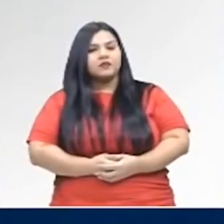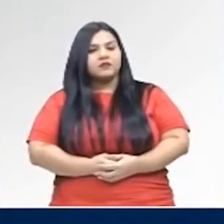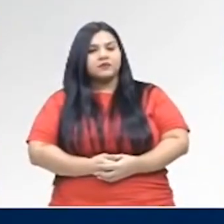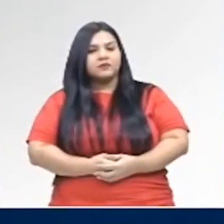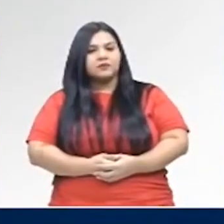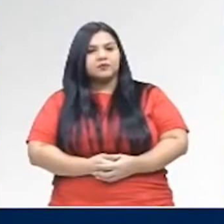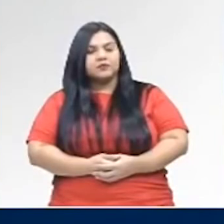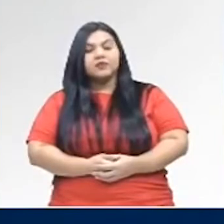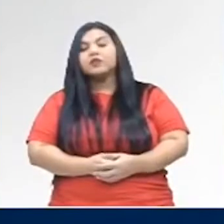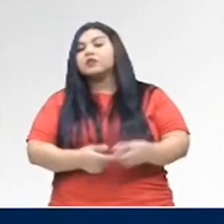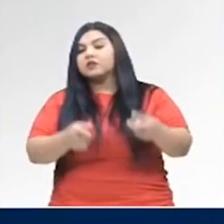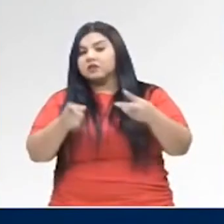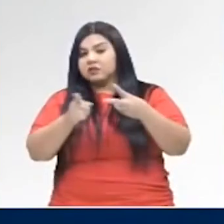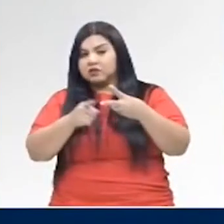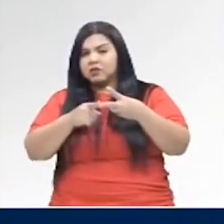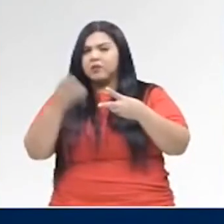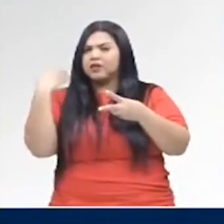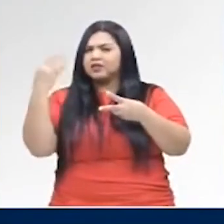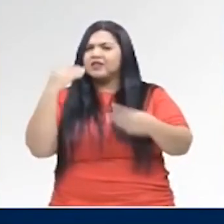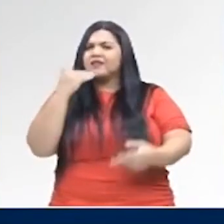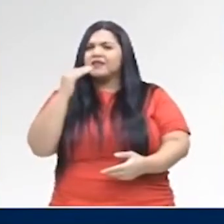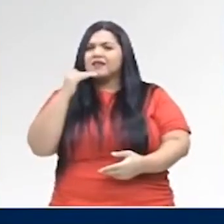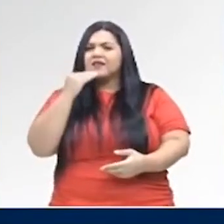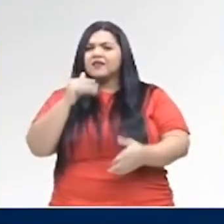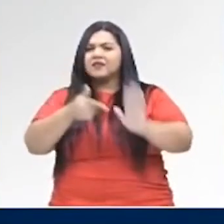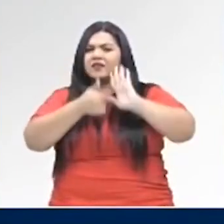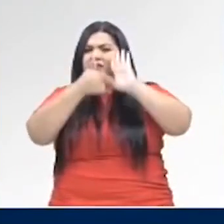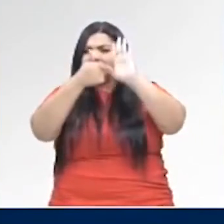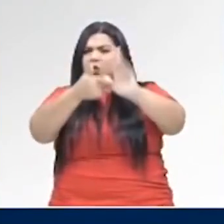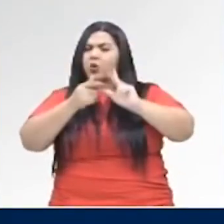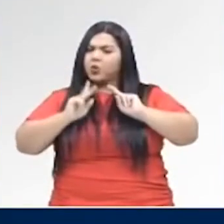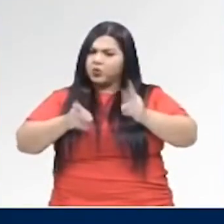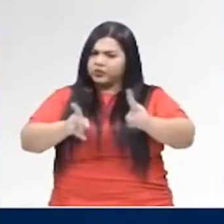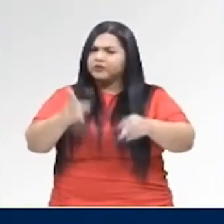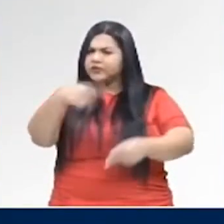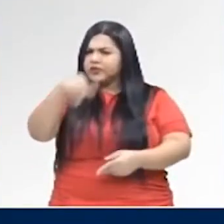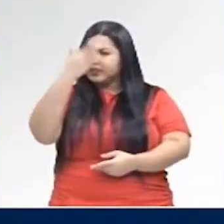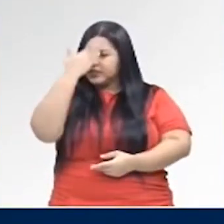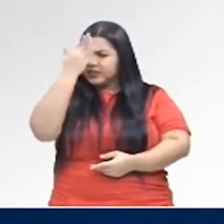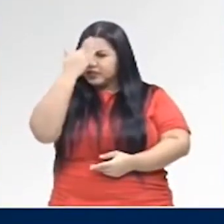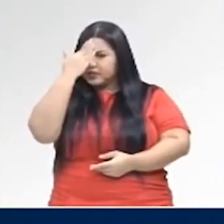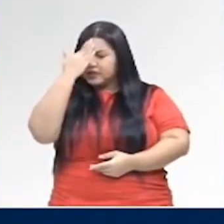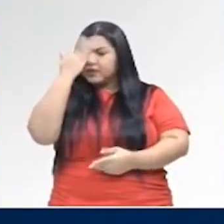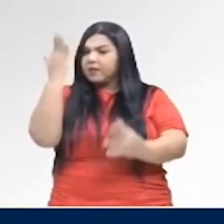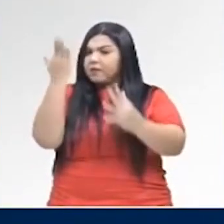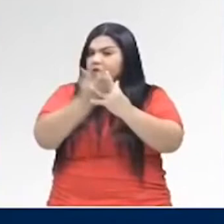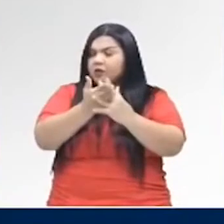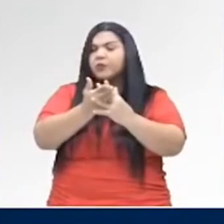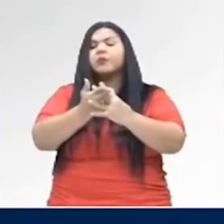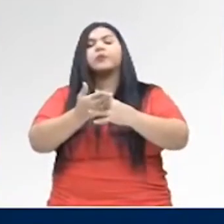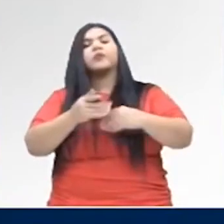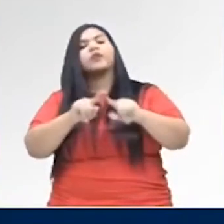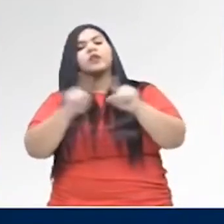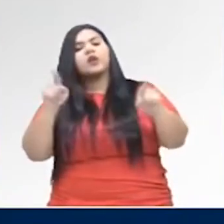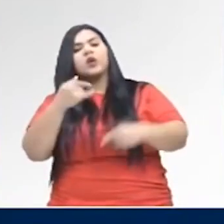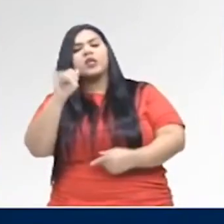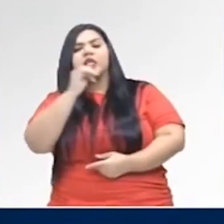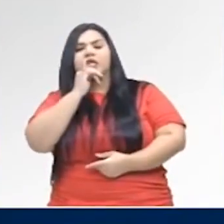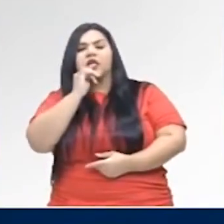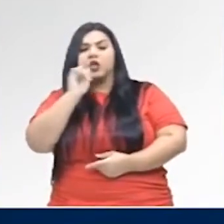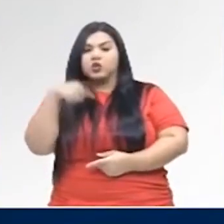imperfeito, ele vai transmitir uma ideia de uma ação habitual ou contínua, como você já sabe, mas que foi interrompida por outra. Outro exemplo.